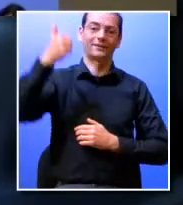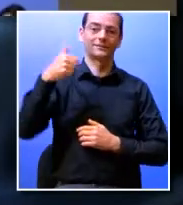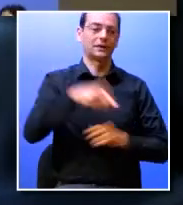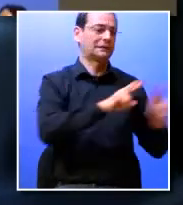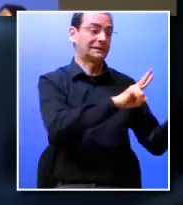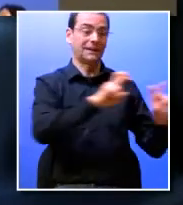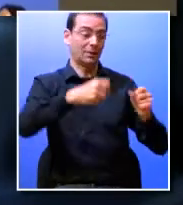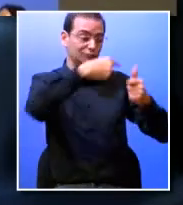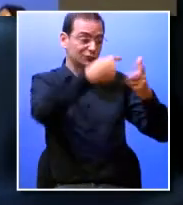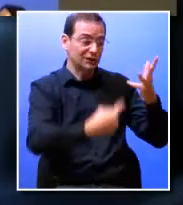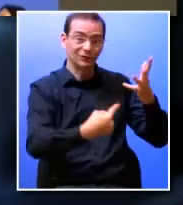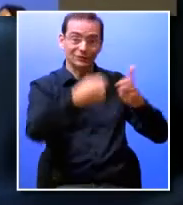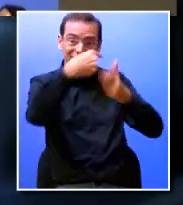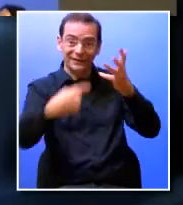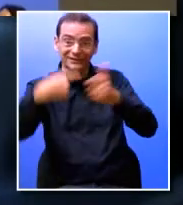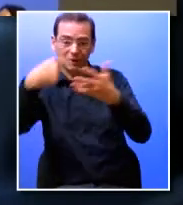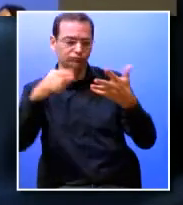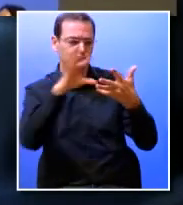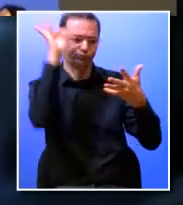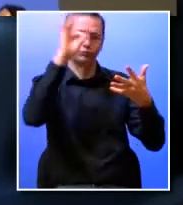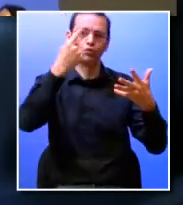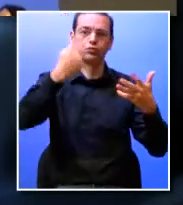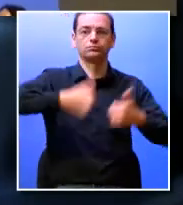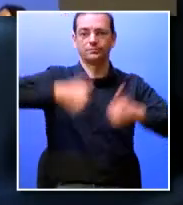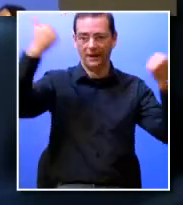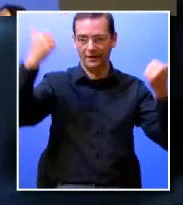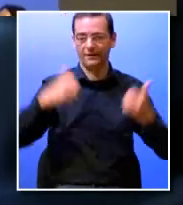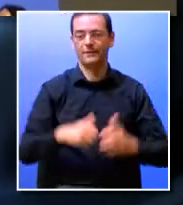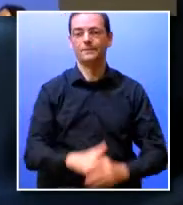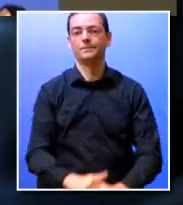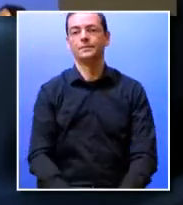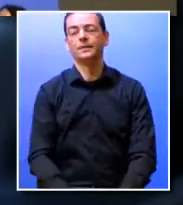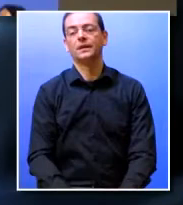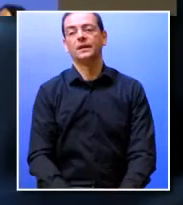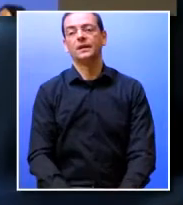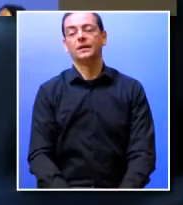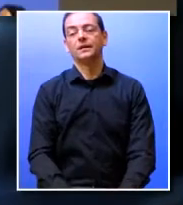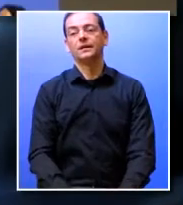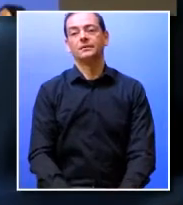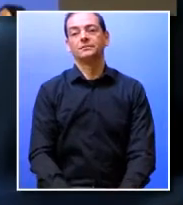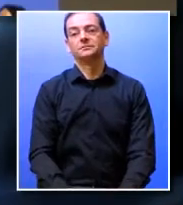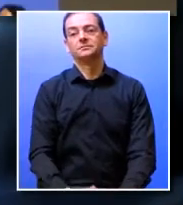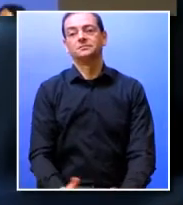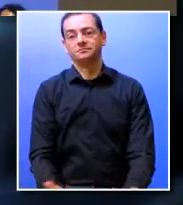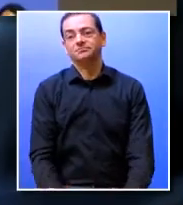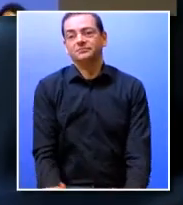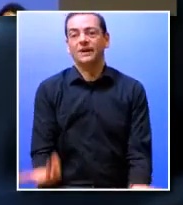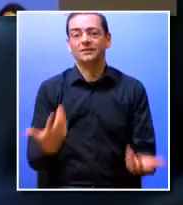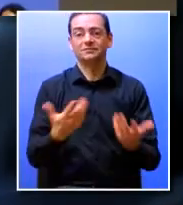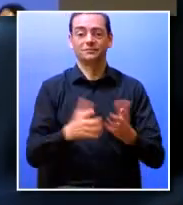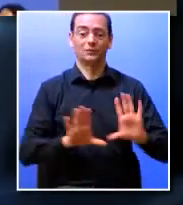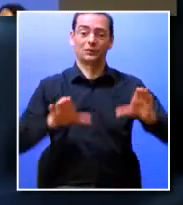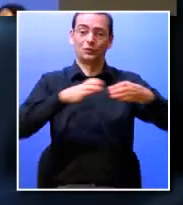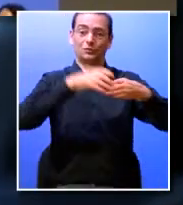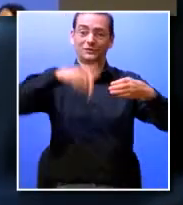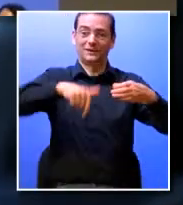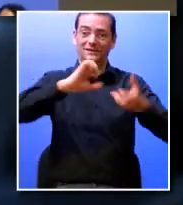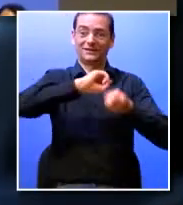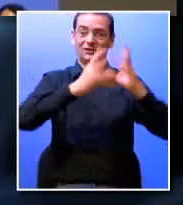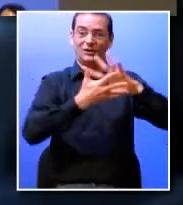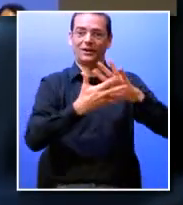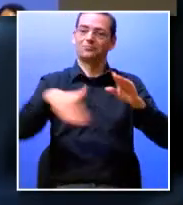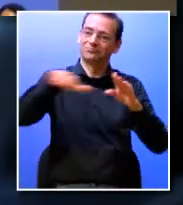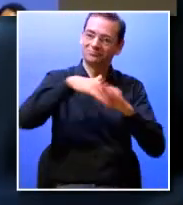de cada um dos cinco temas e envolvemos realmente toda a comunidade ISCTE